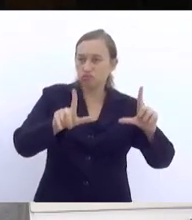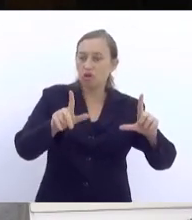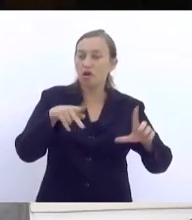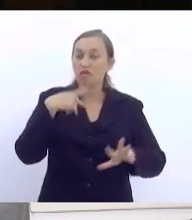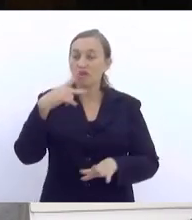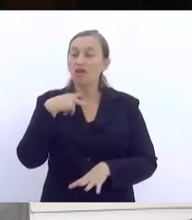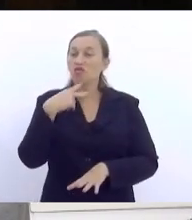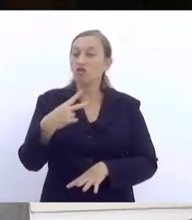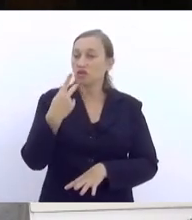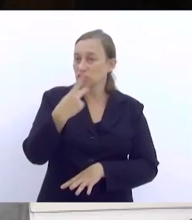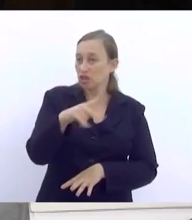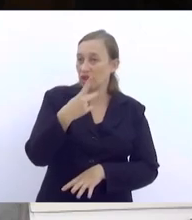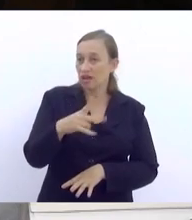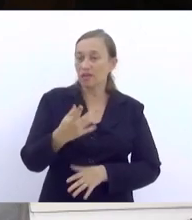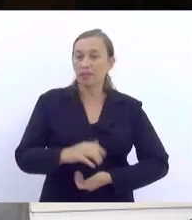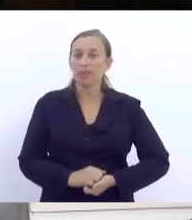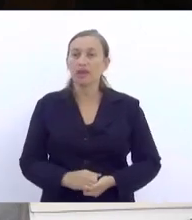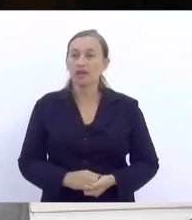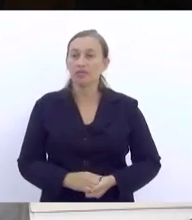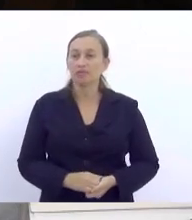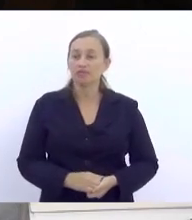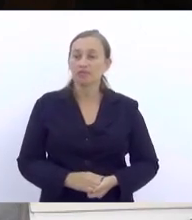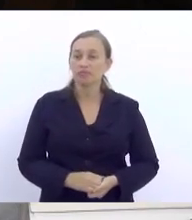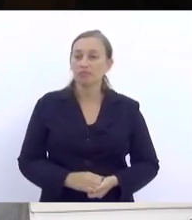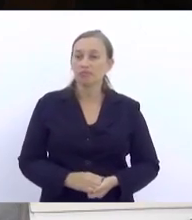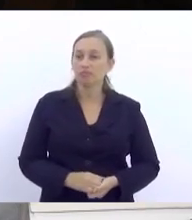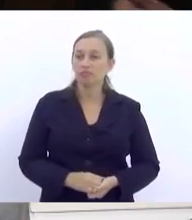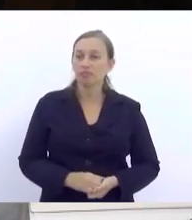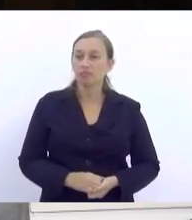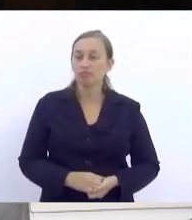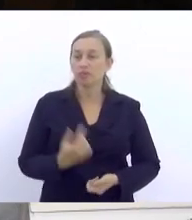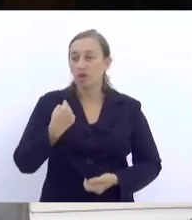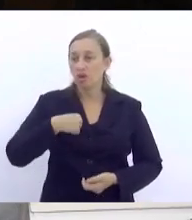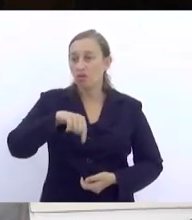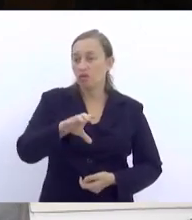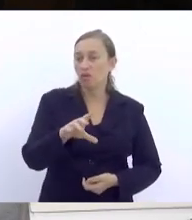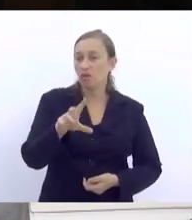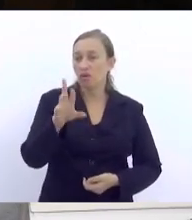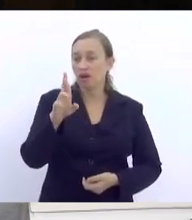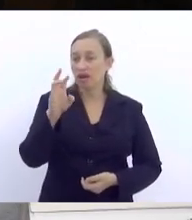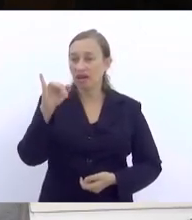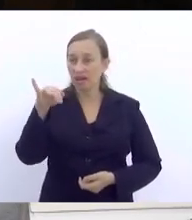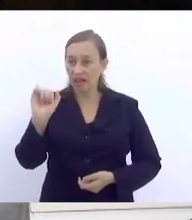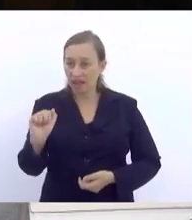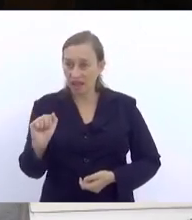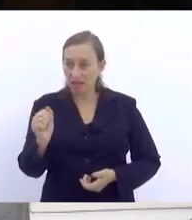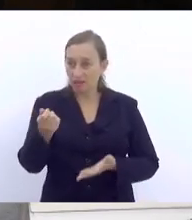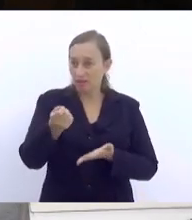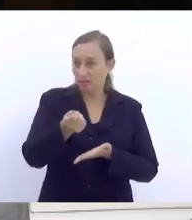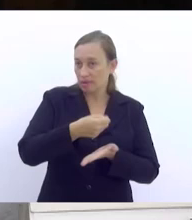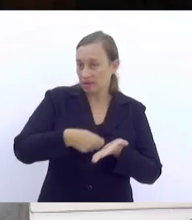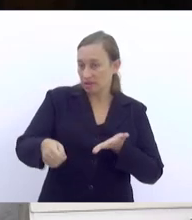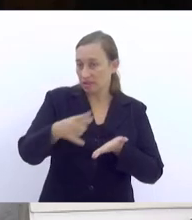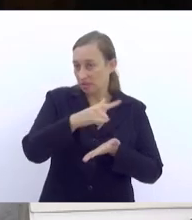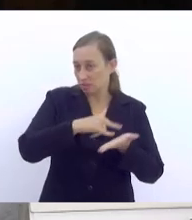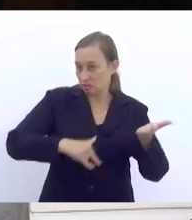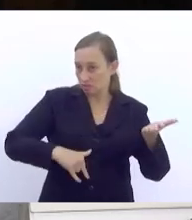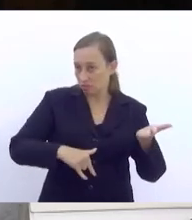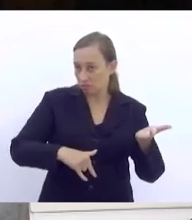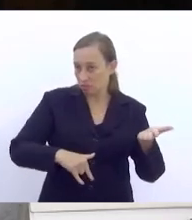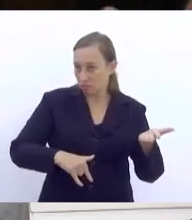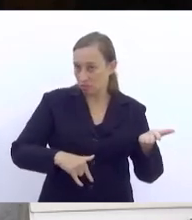para eles. Ah, bem, eu vou ao CREAS para assinar um documento. E aí,